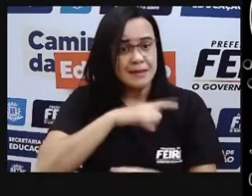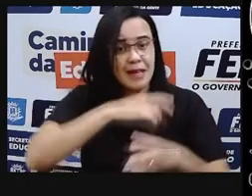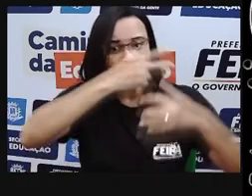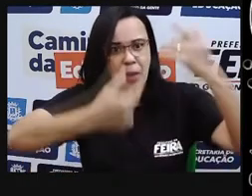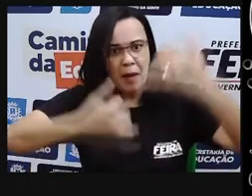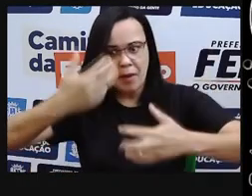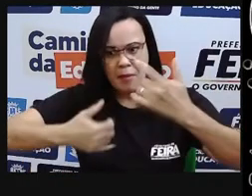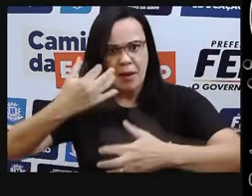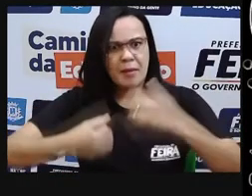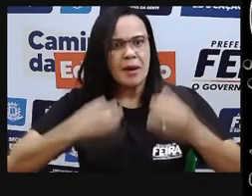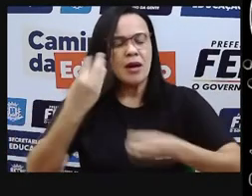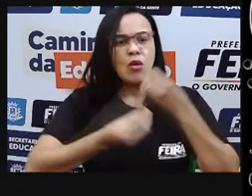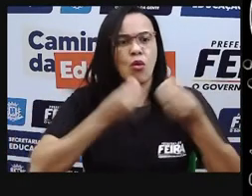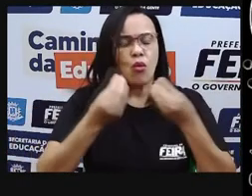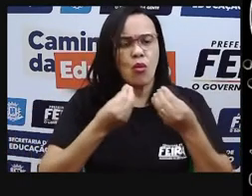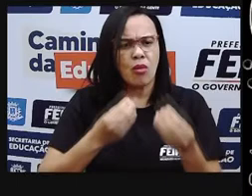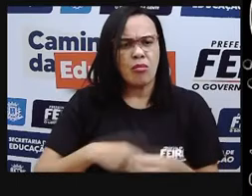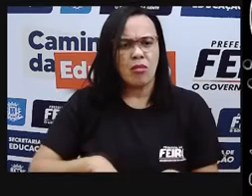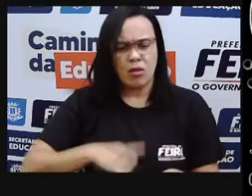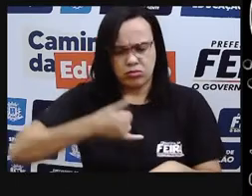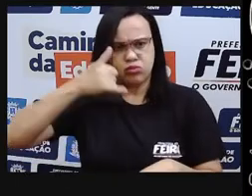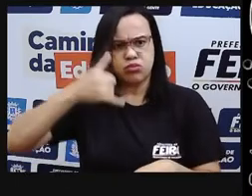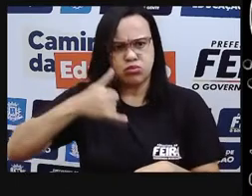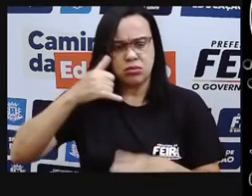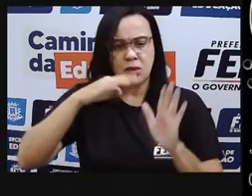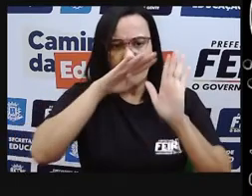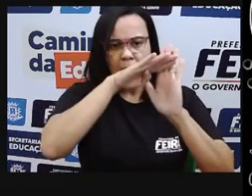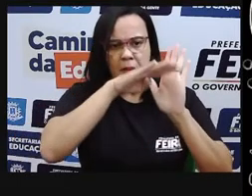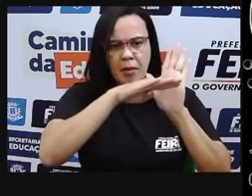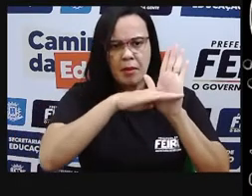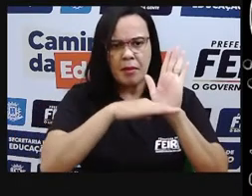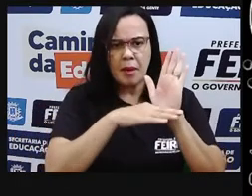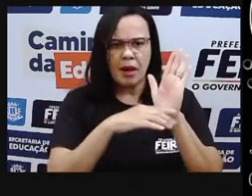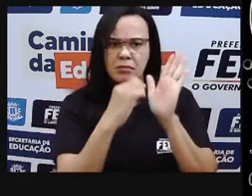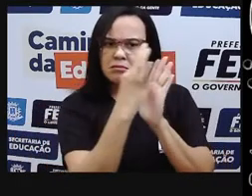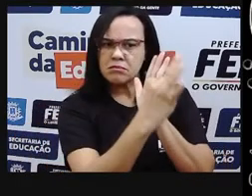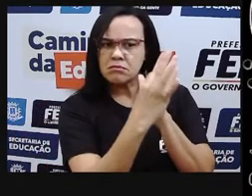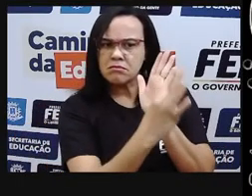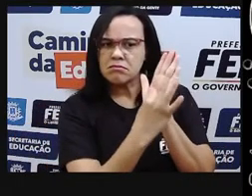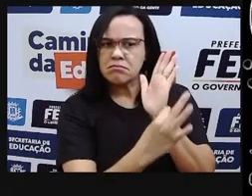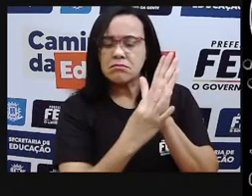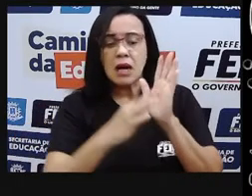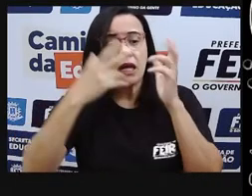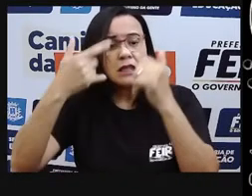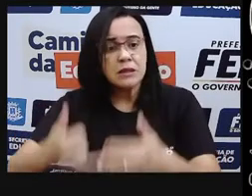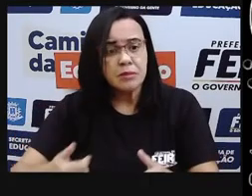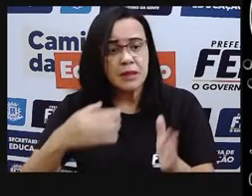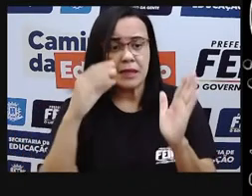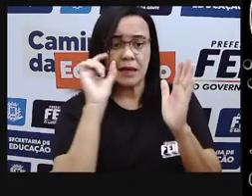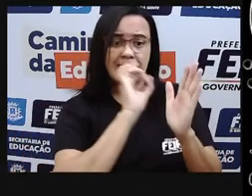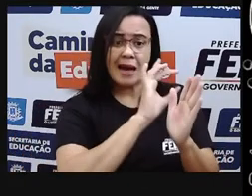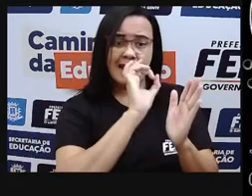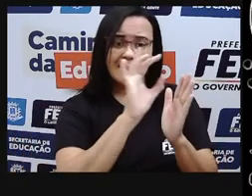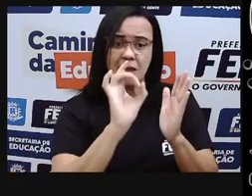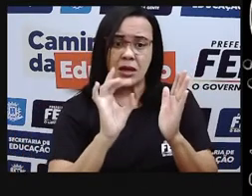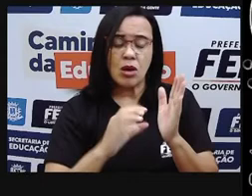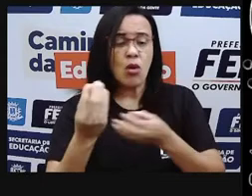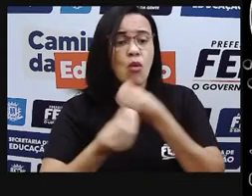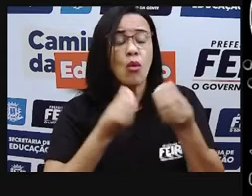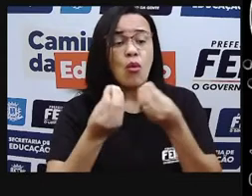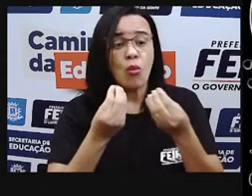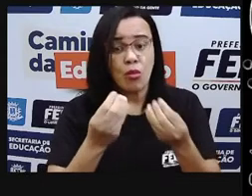energia e ela classifica, né, esses equipamentos. Então, vai do A até